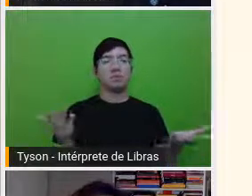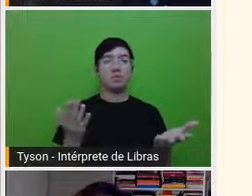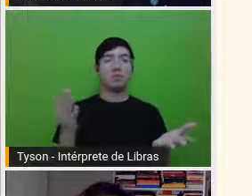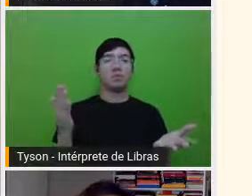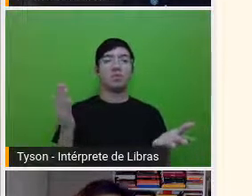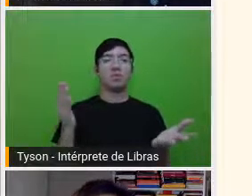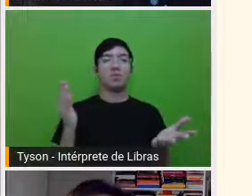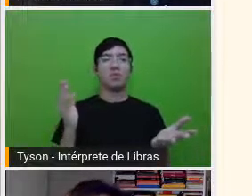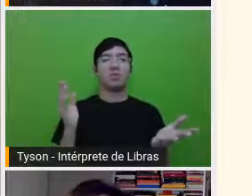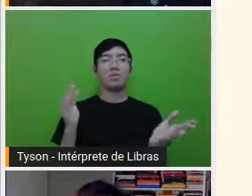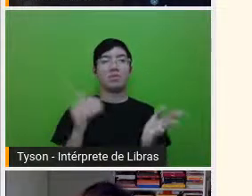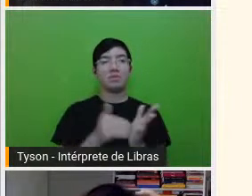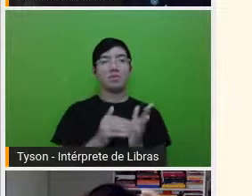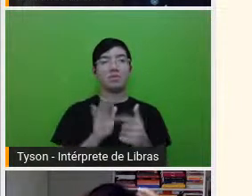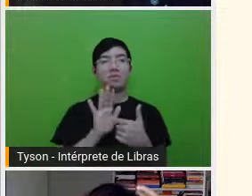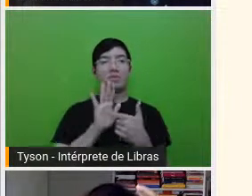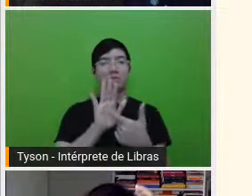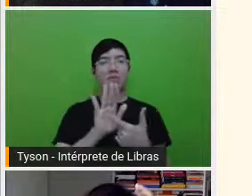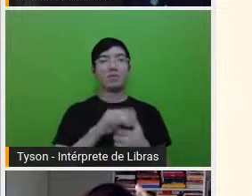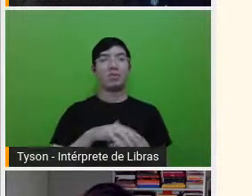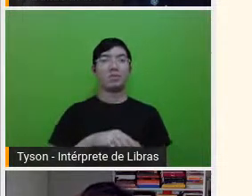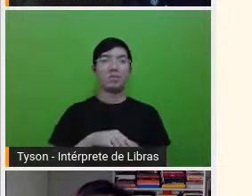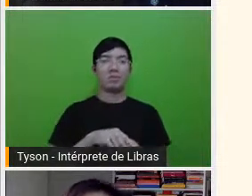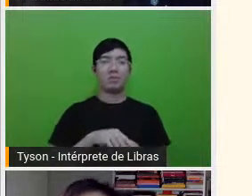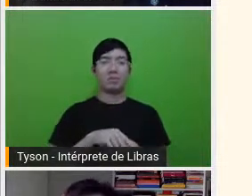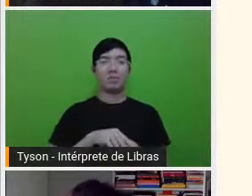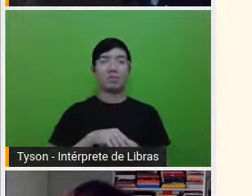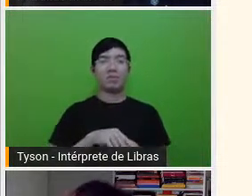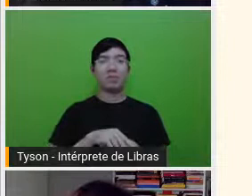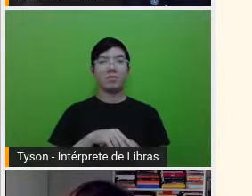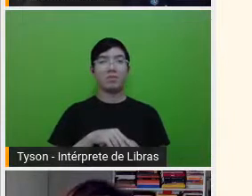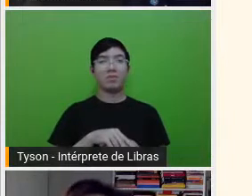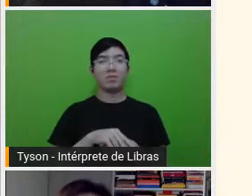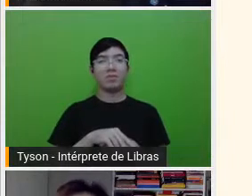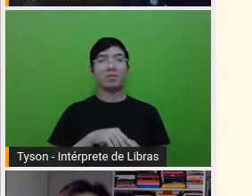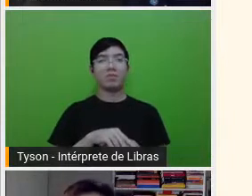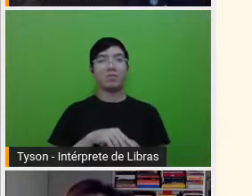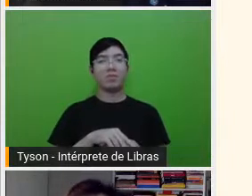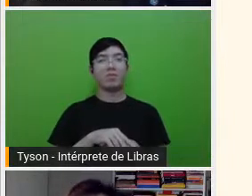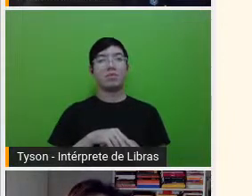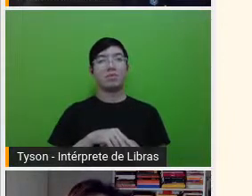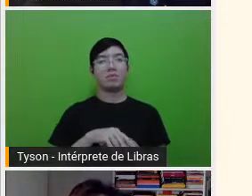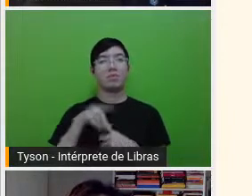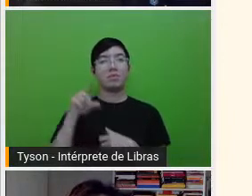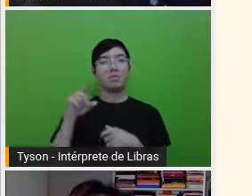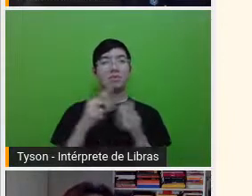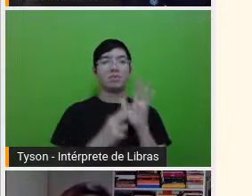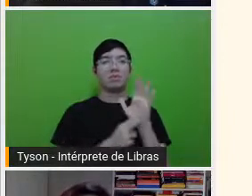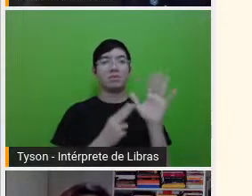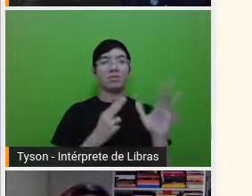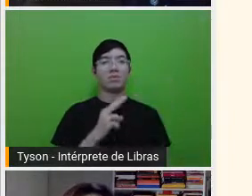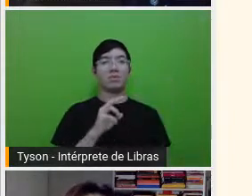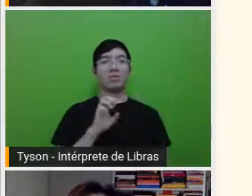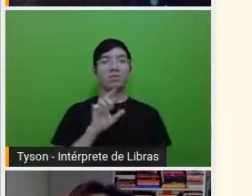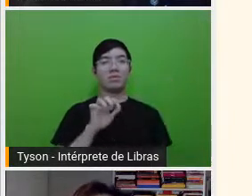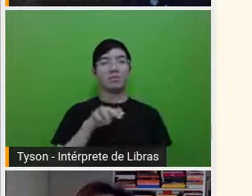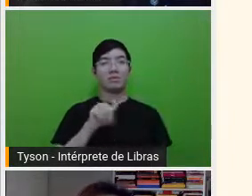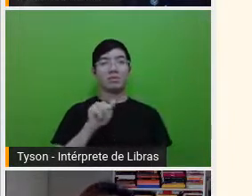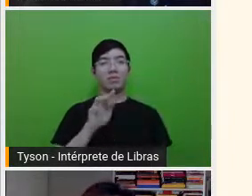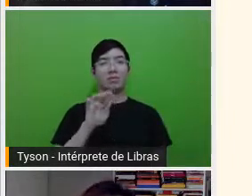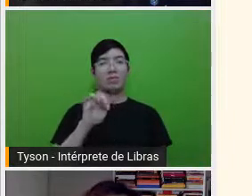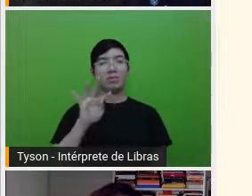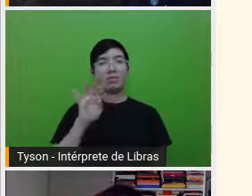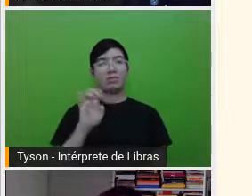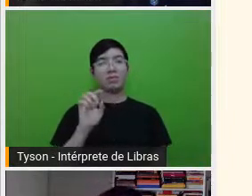se a conversa também, tem só uma citação que é do Franto Malha, da Helena Ferranti, que ela diz assim, Sou alguém que